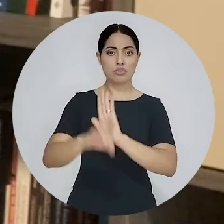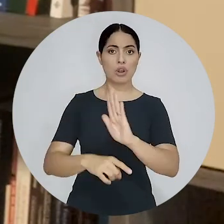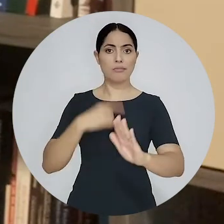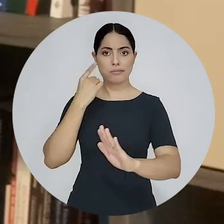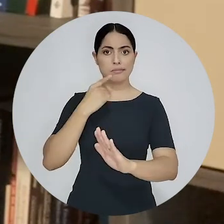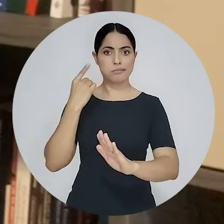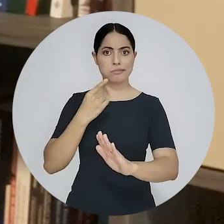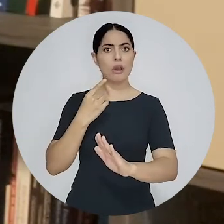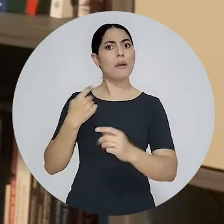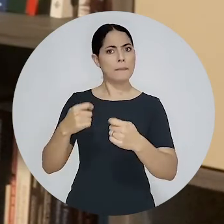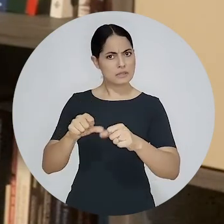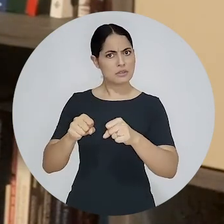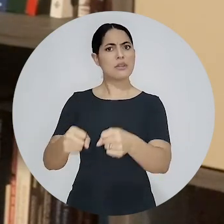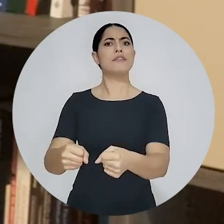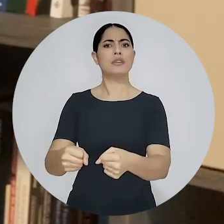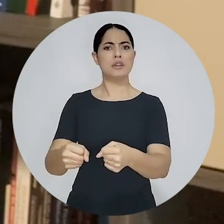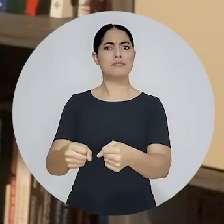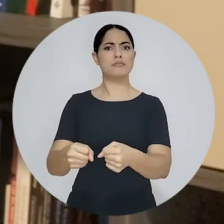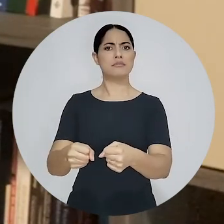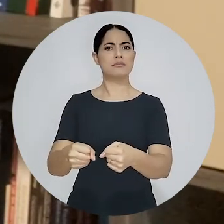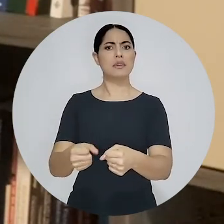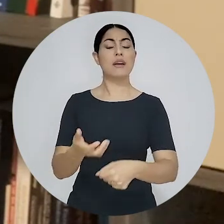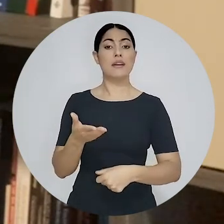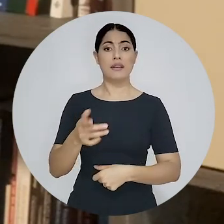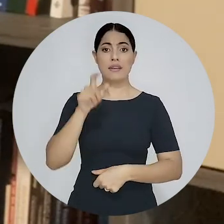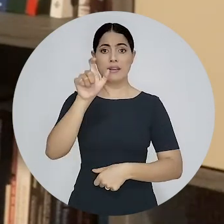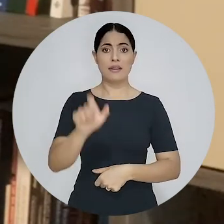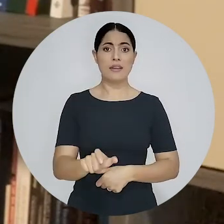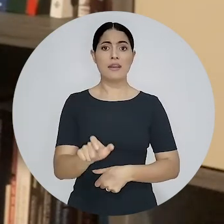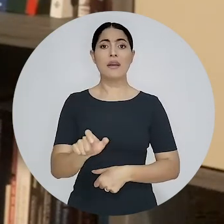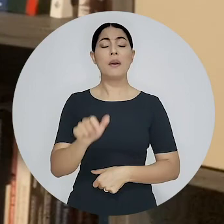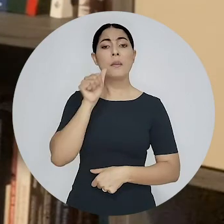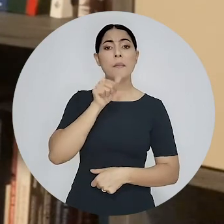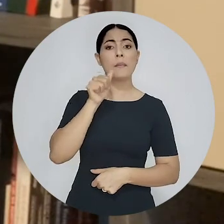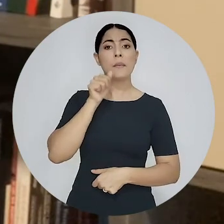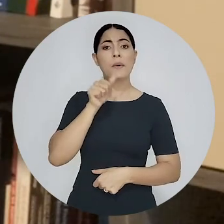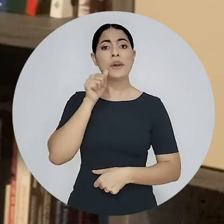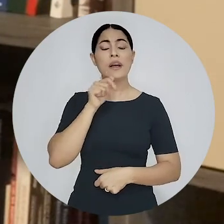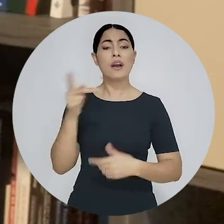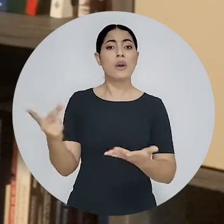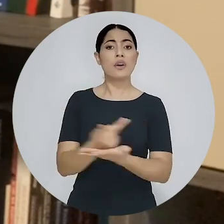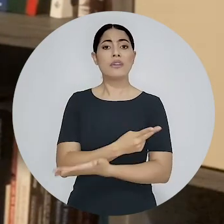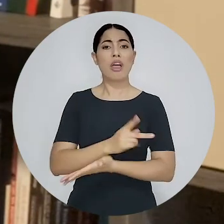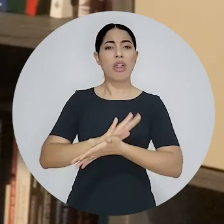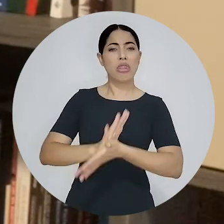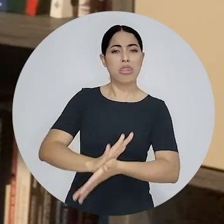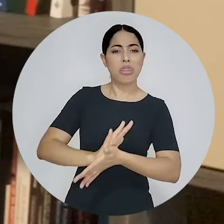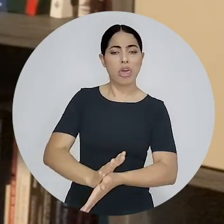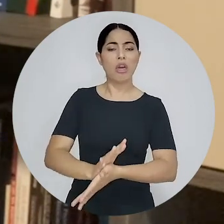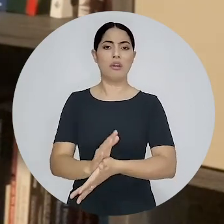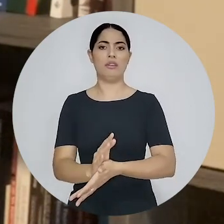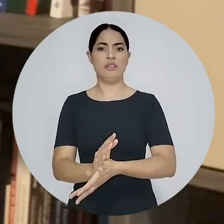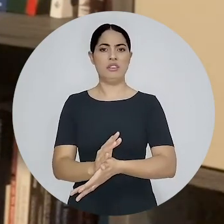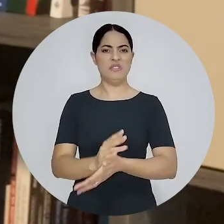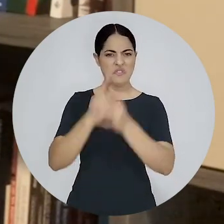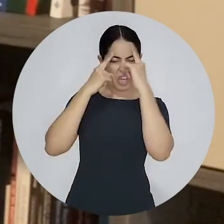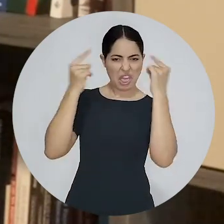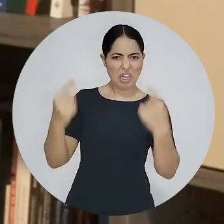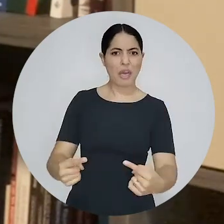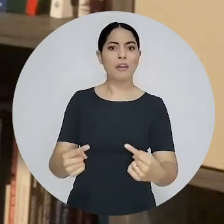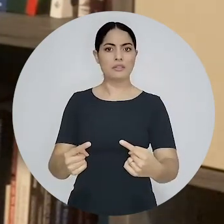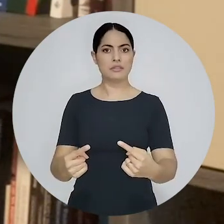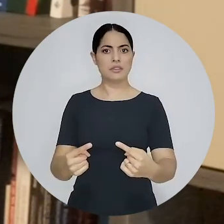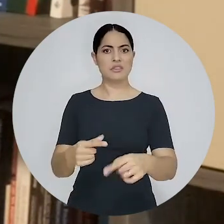e também defender a mulher, que é alvo de violência, que é alvo de preconceito, que é alvo de exclusão.